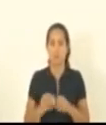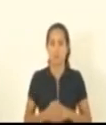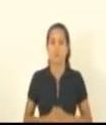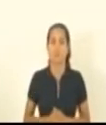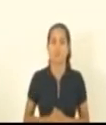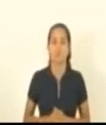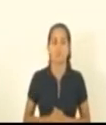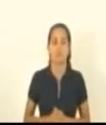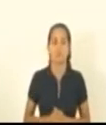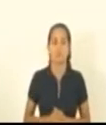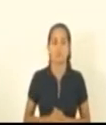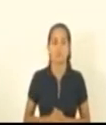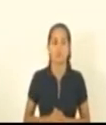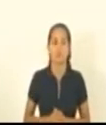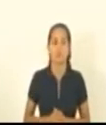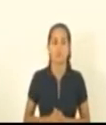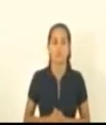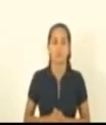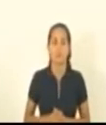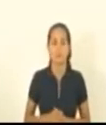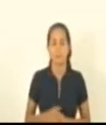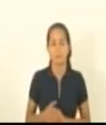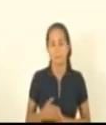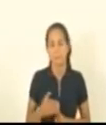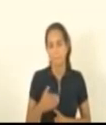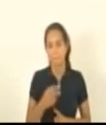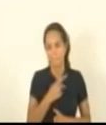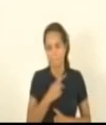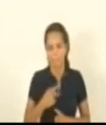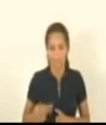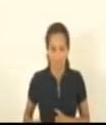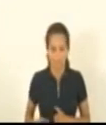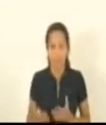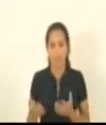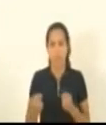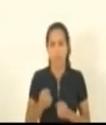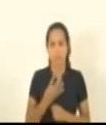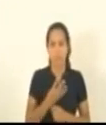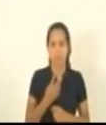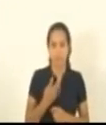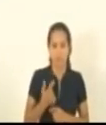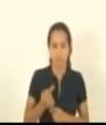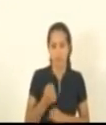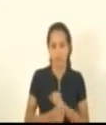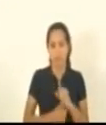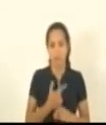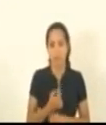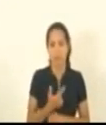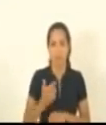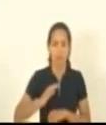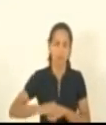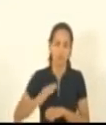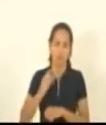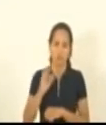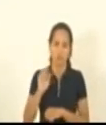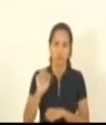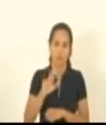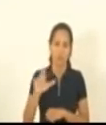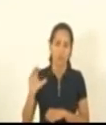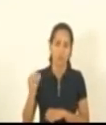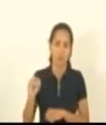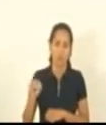presidente recebo o projeto de lei número 437 de 2022 de autoria do deputado Teodorico Ferraço